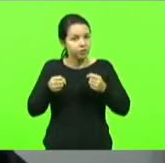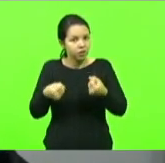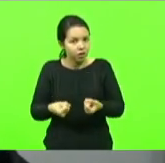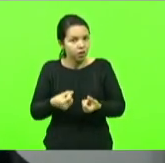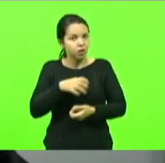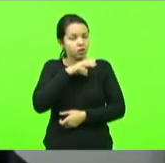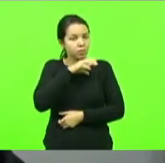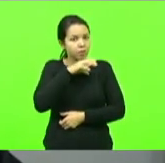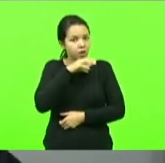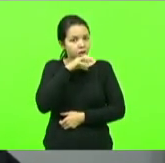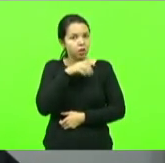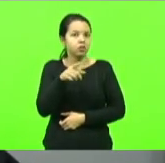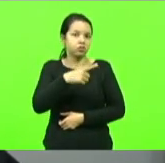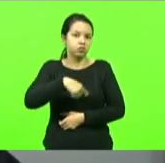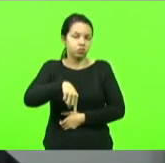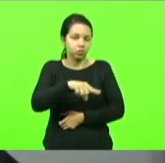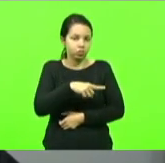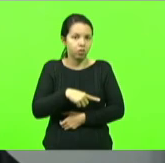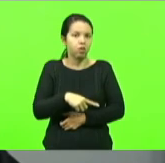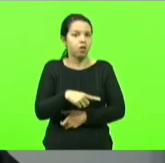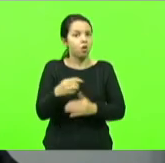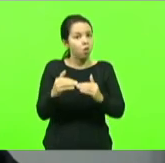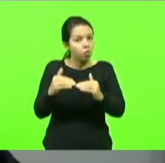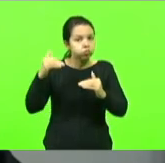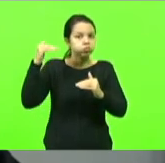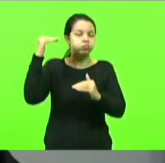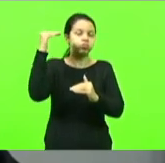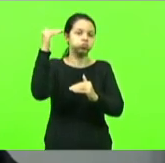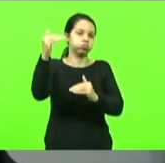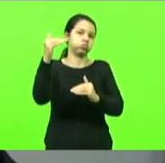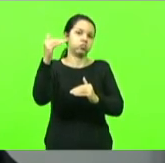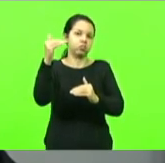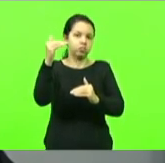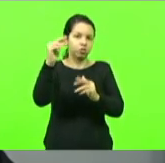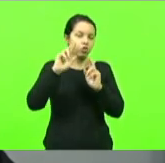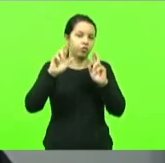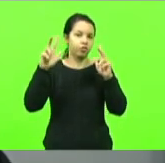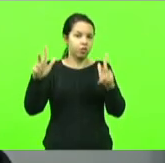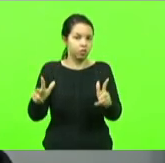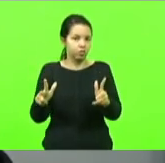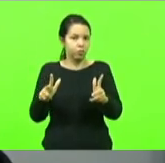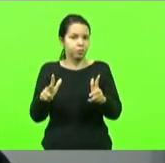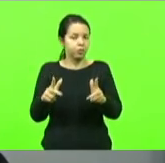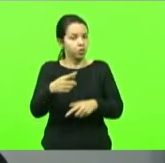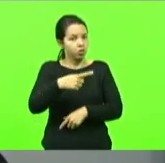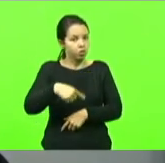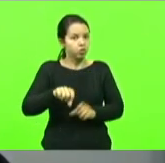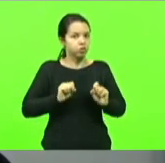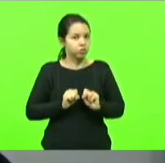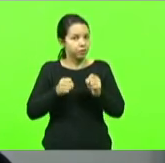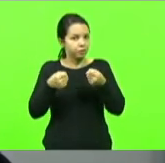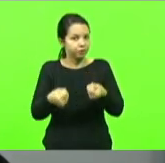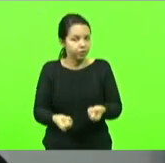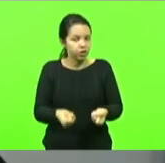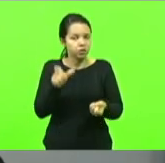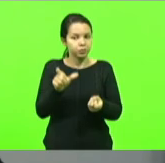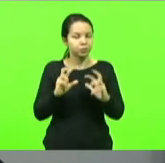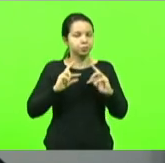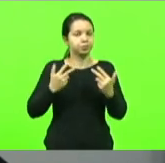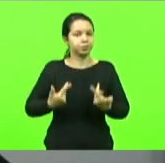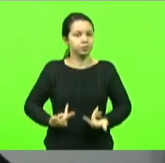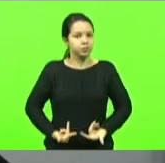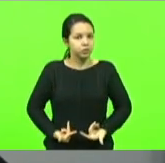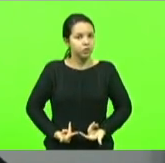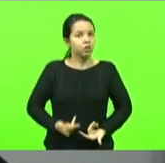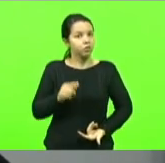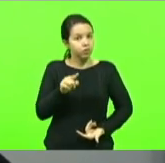nós entramos num outro patamar outro patamar porque quando você defende o ser humano e você defende o